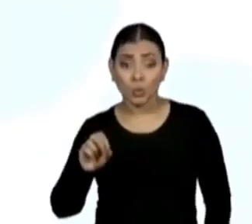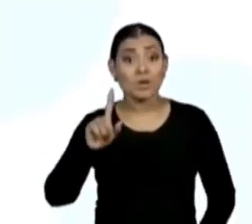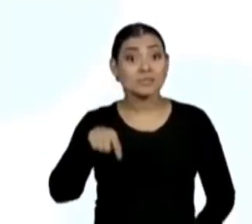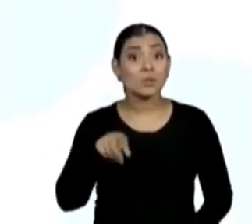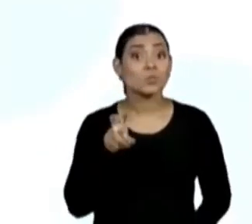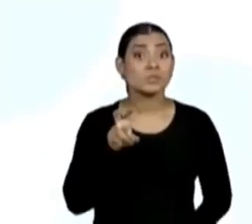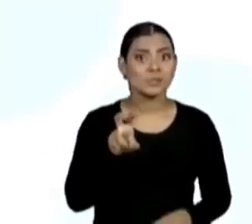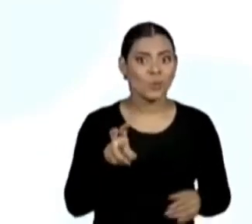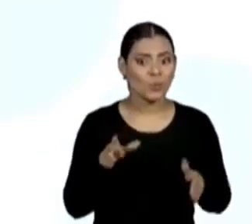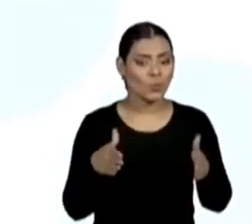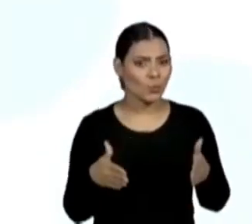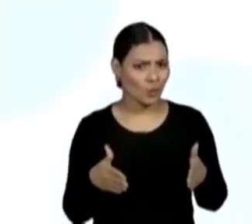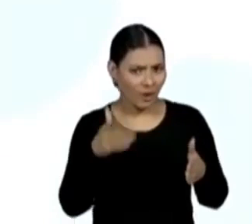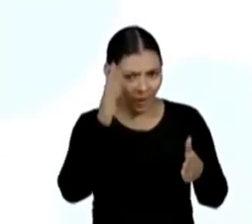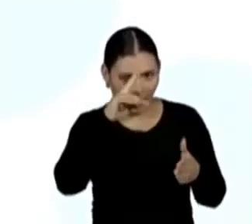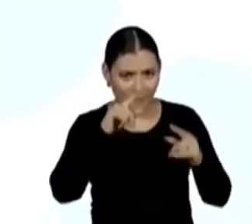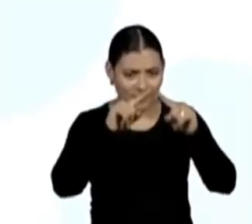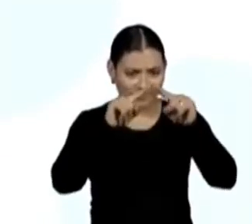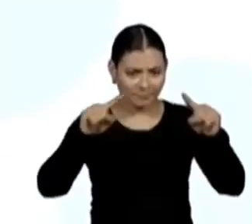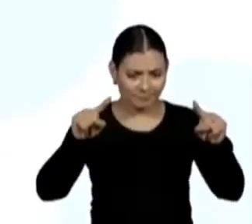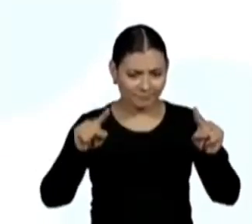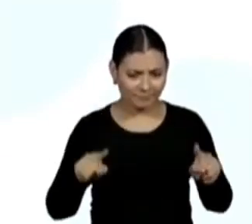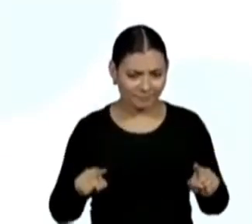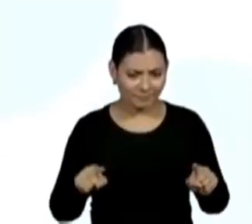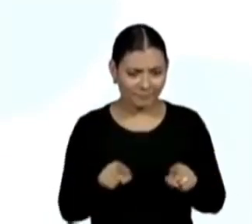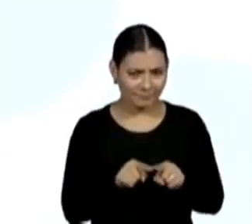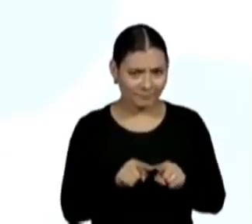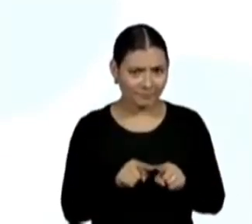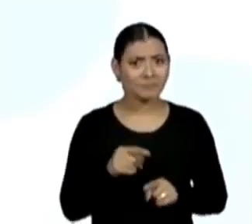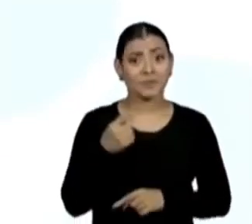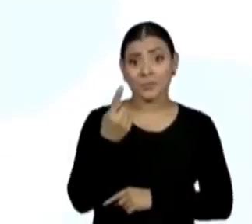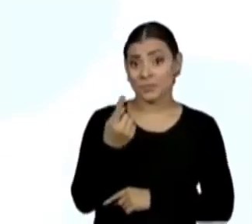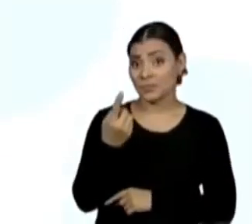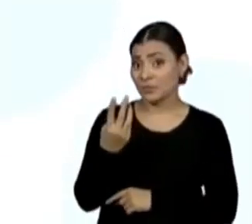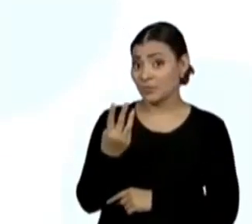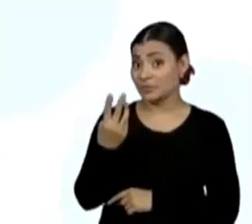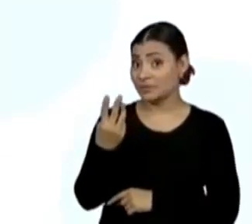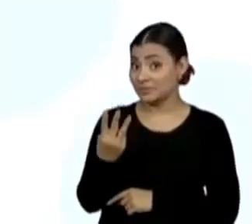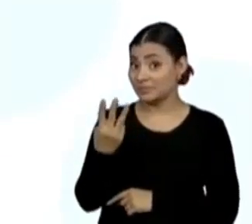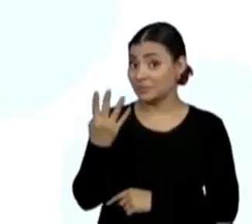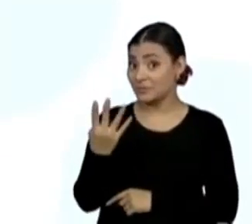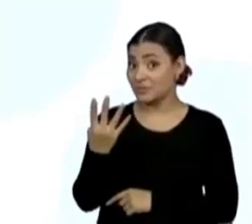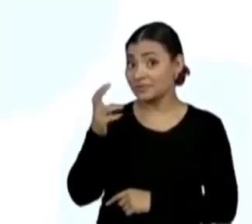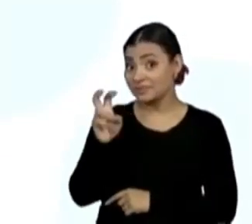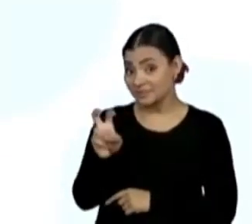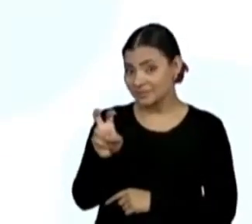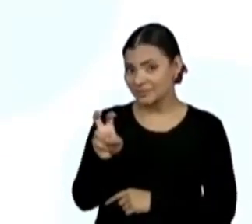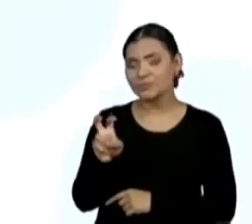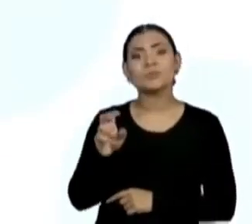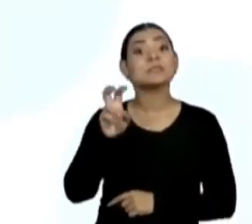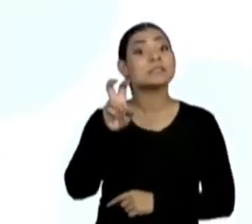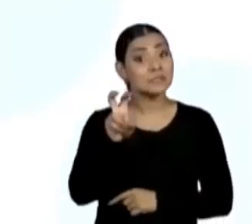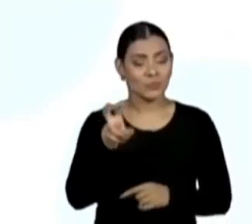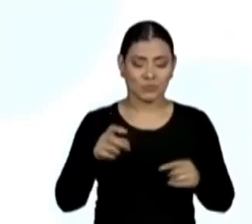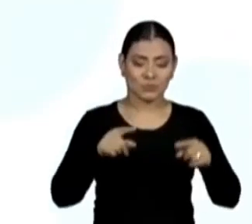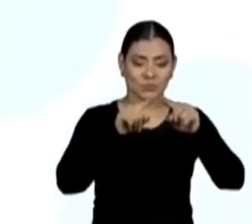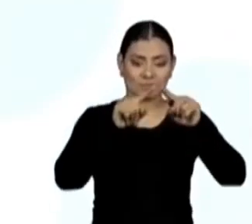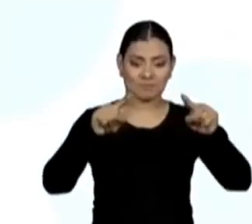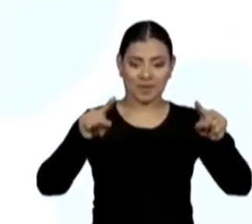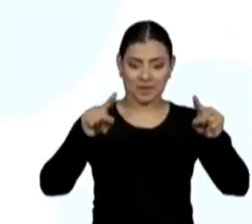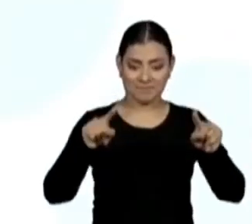Observem, o número de lados, um, dois, três, quatro, cinco, cinco lados.